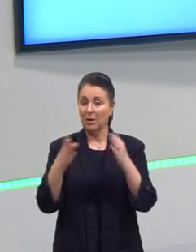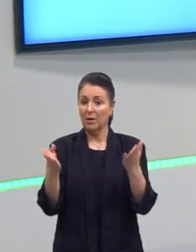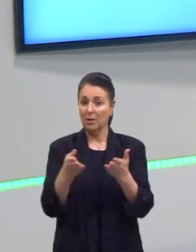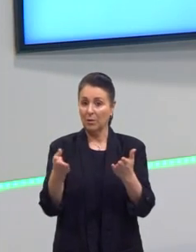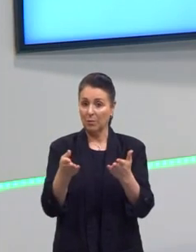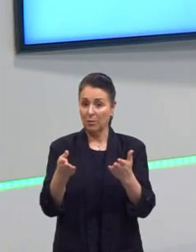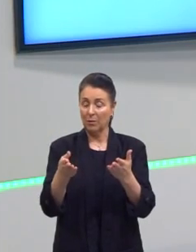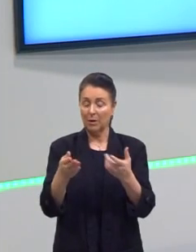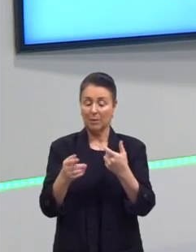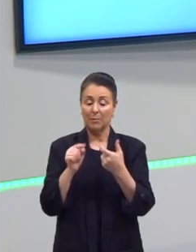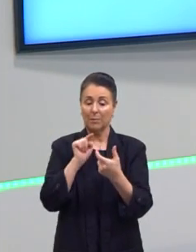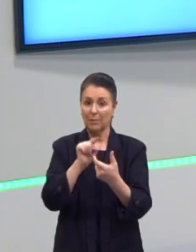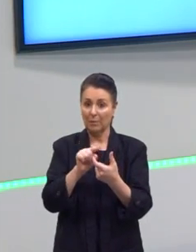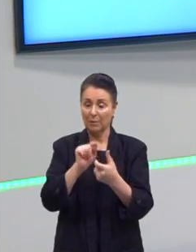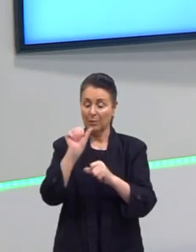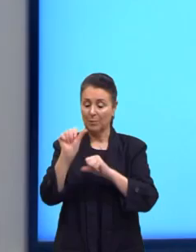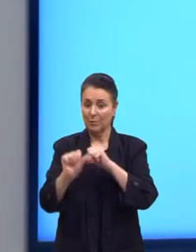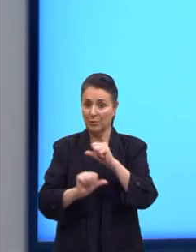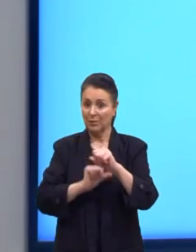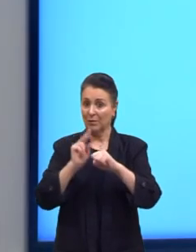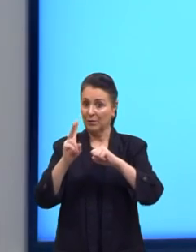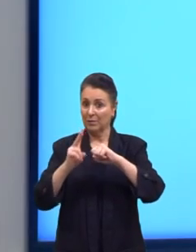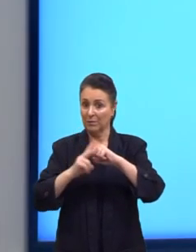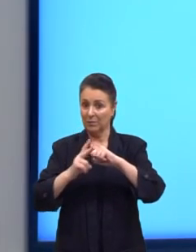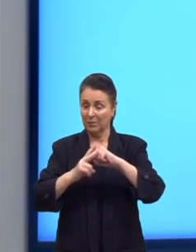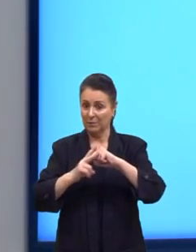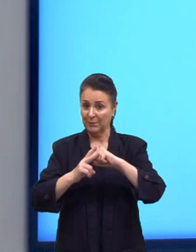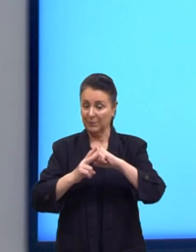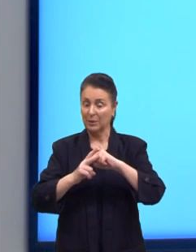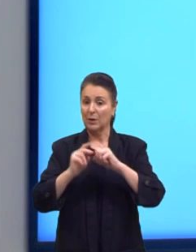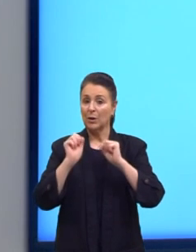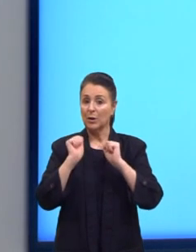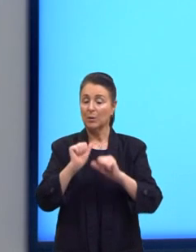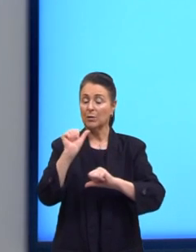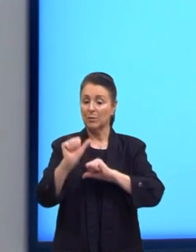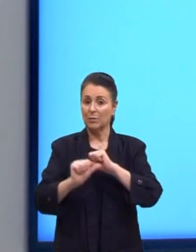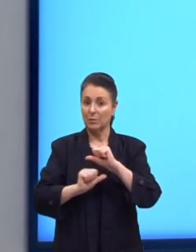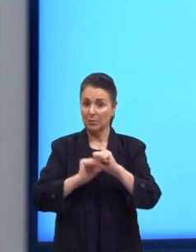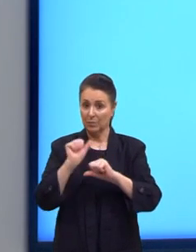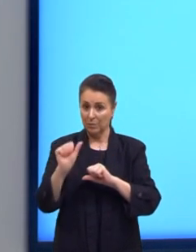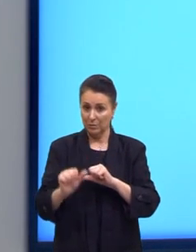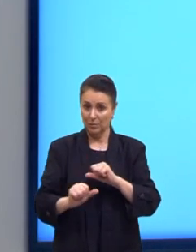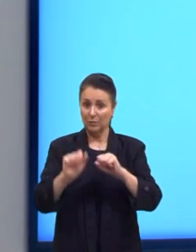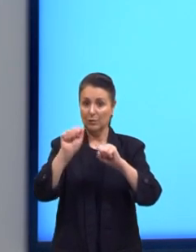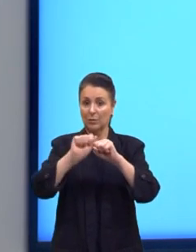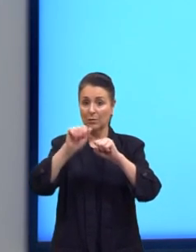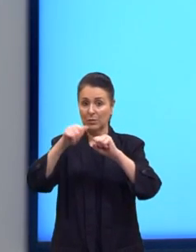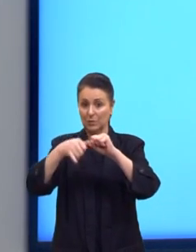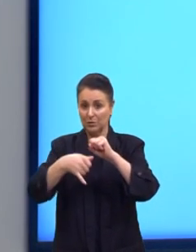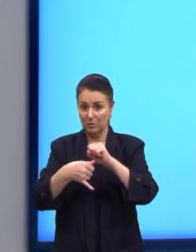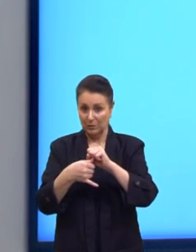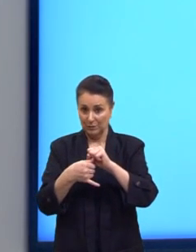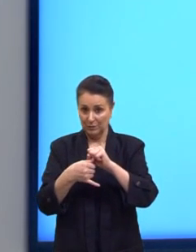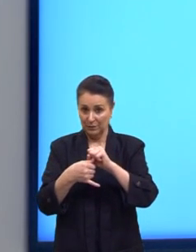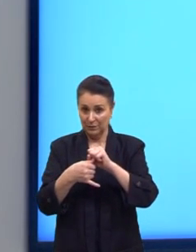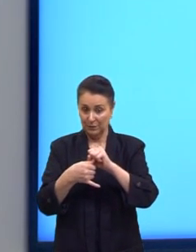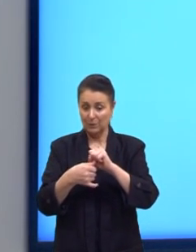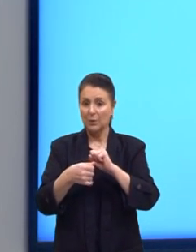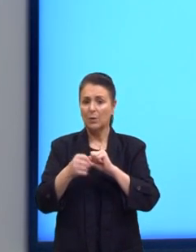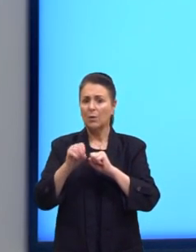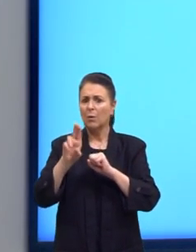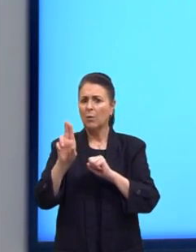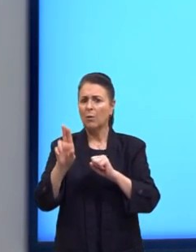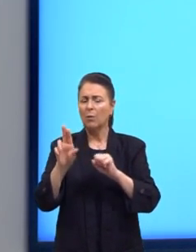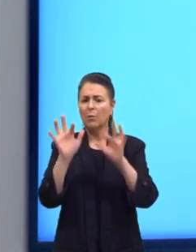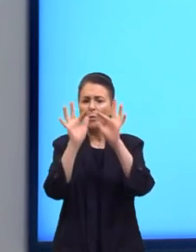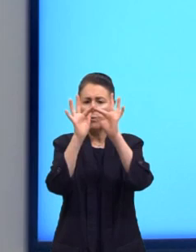nós temos uma palavra que modifica um verbo que pode modificar um adjetivo ou uma